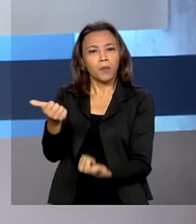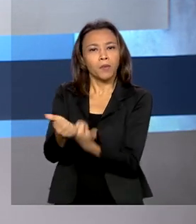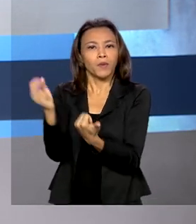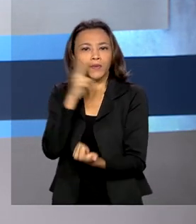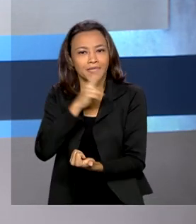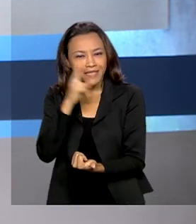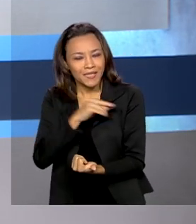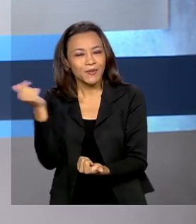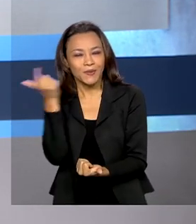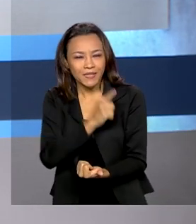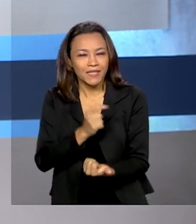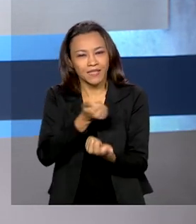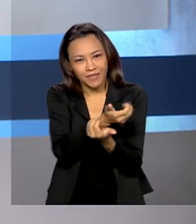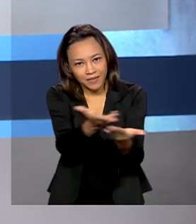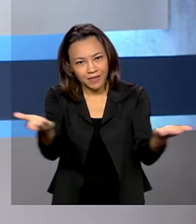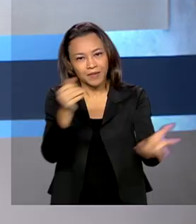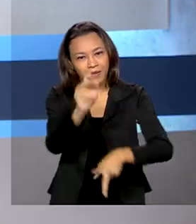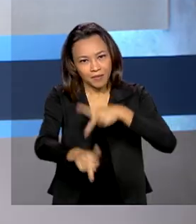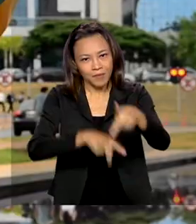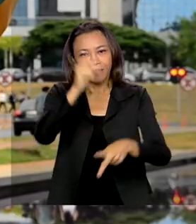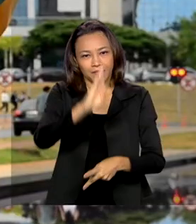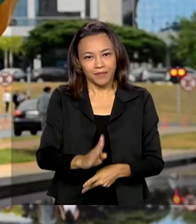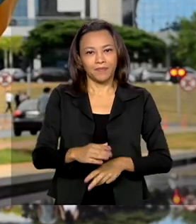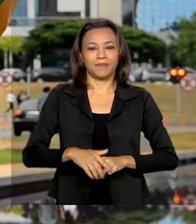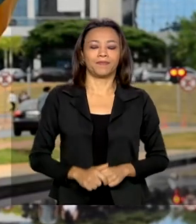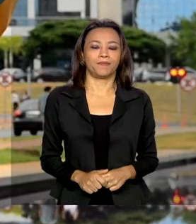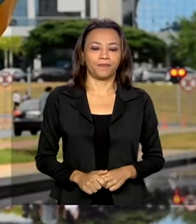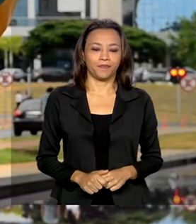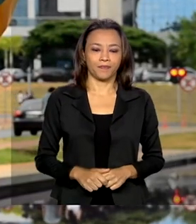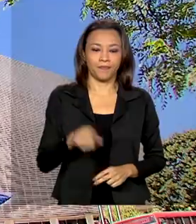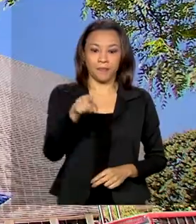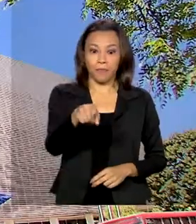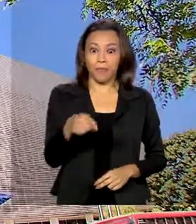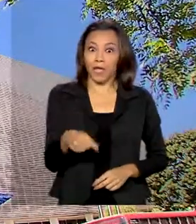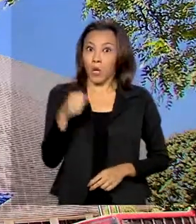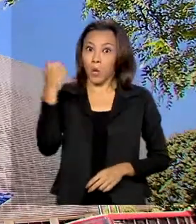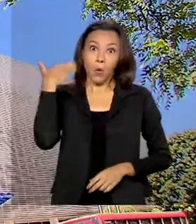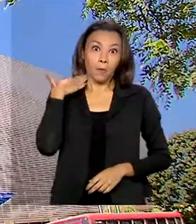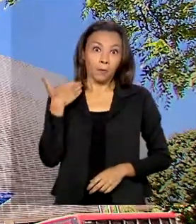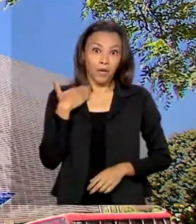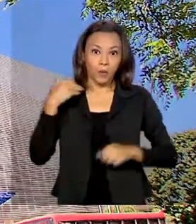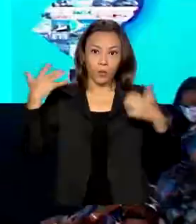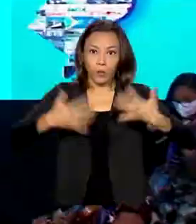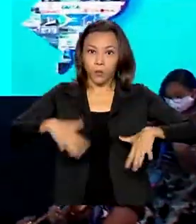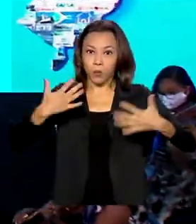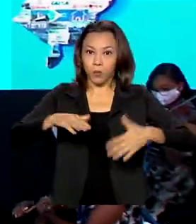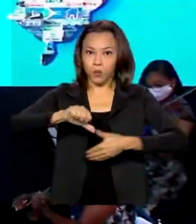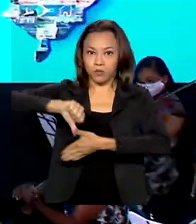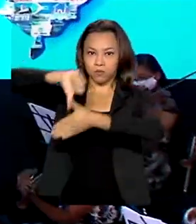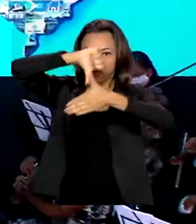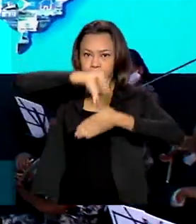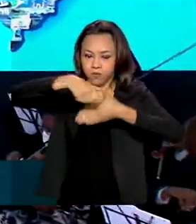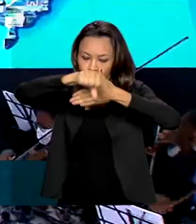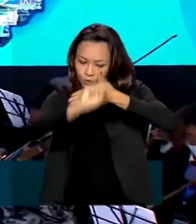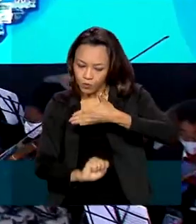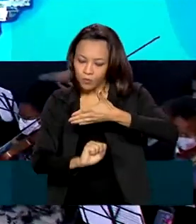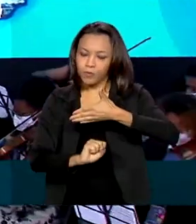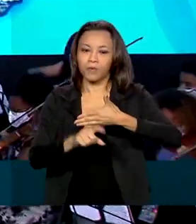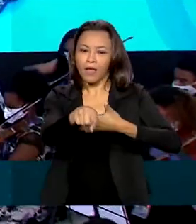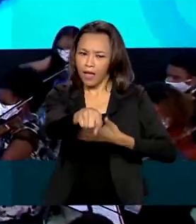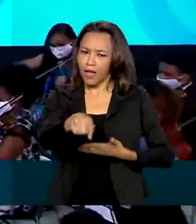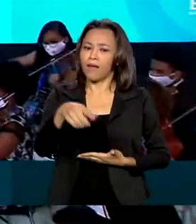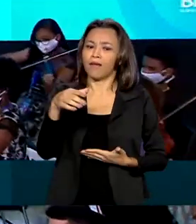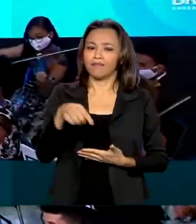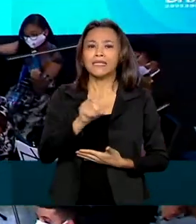chegasse aos brasileiros. O maior banco do Hemisfério Sul, a Caixa Econômica Federal, é uma instituição